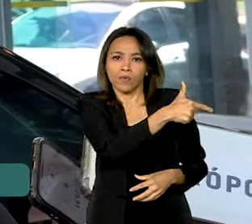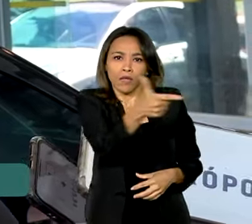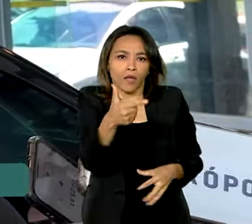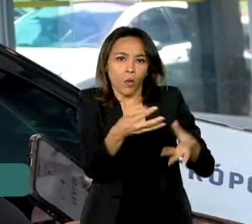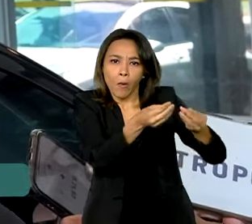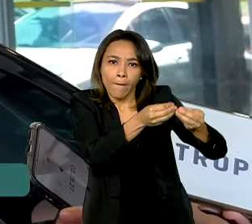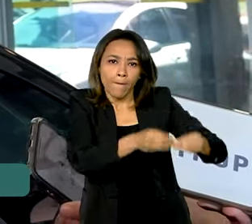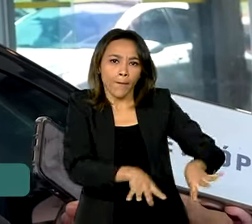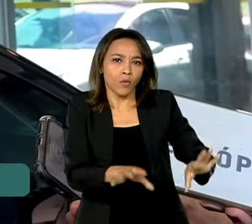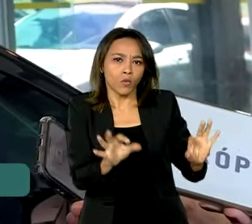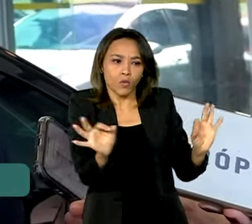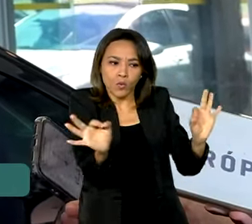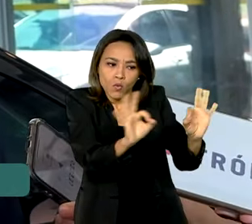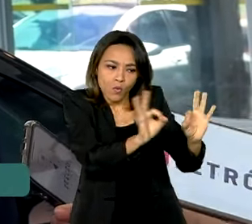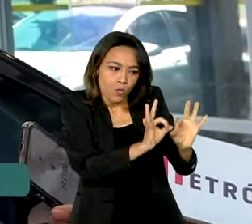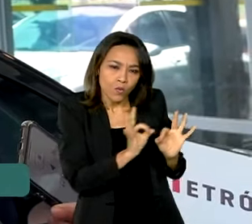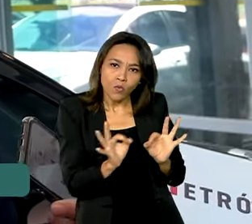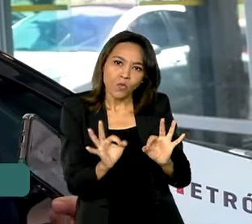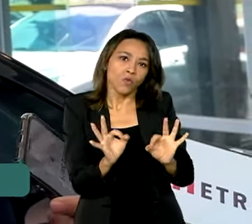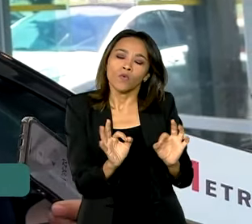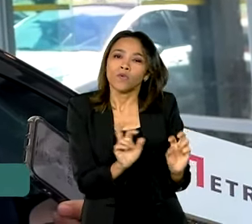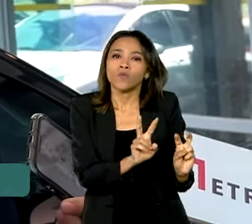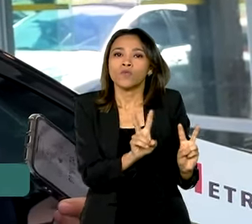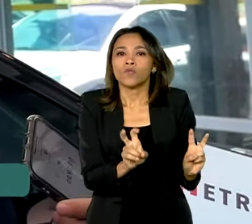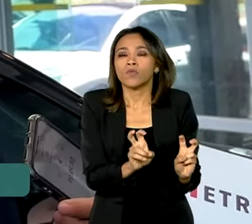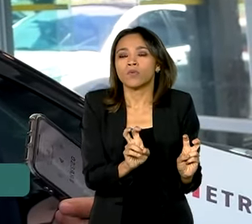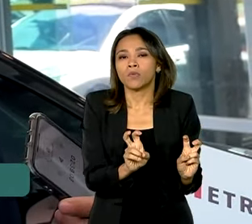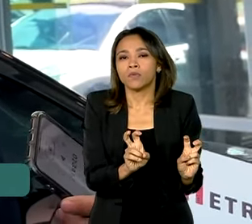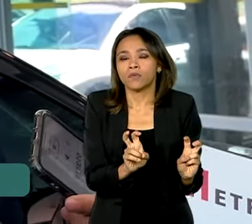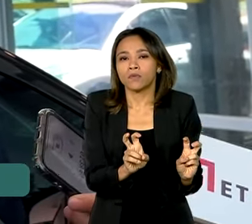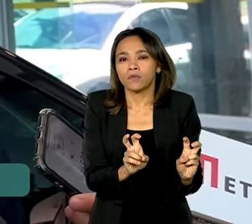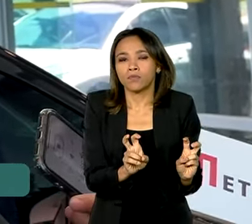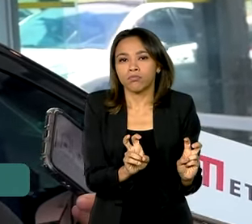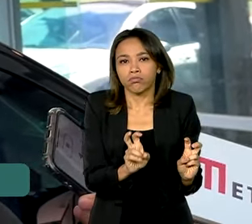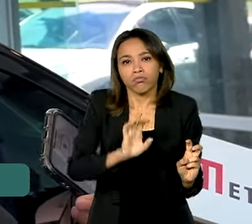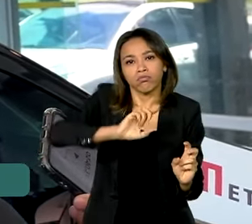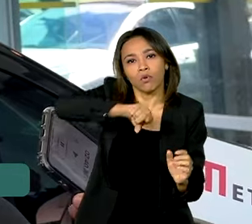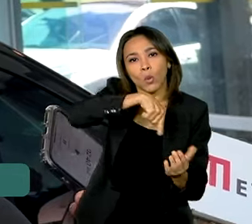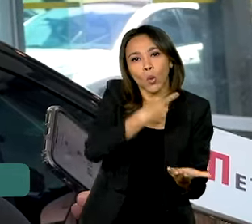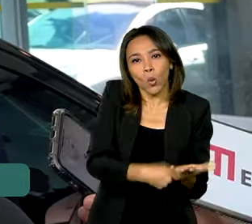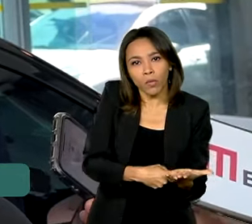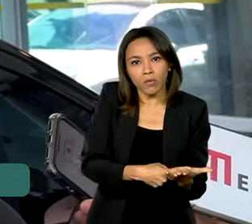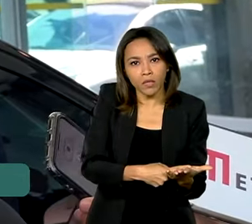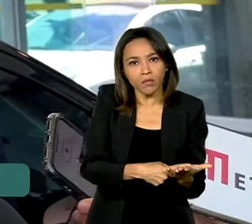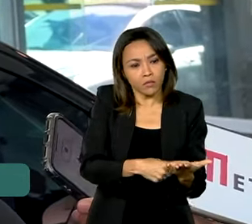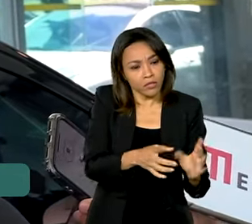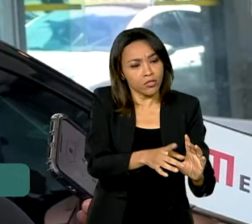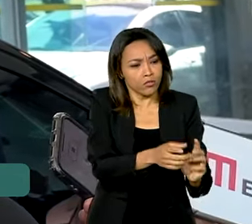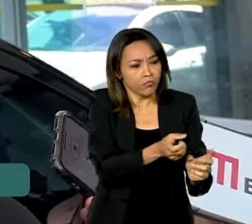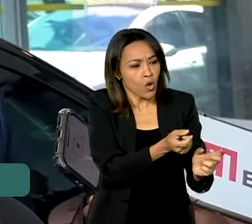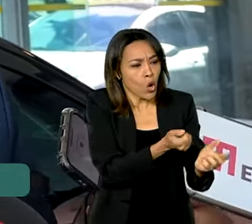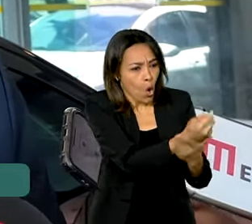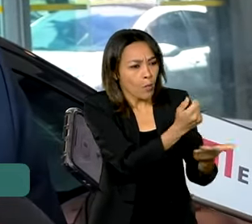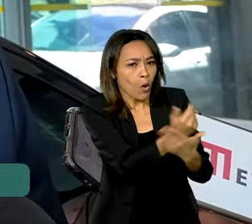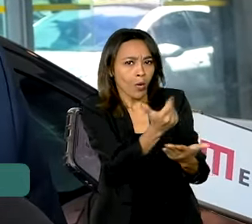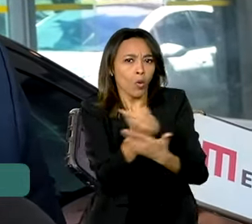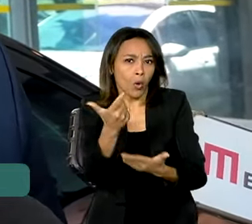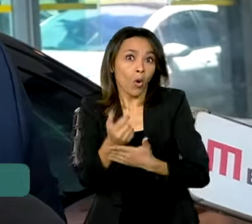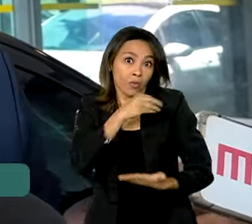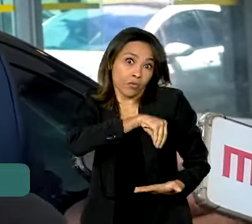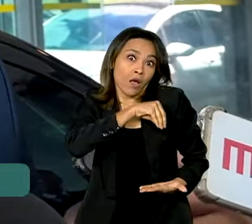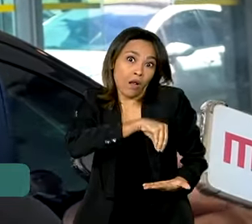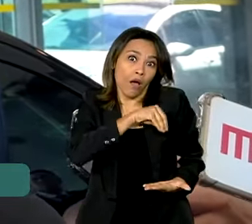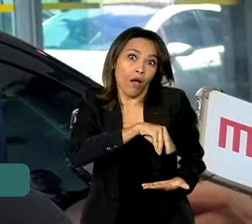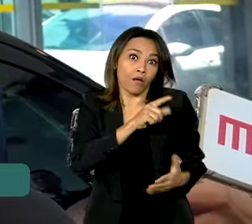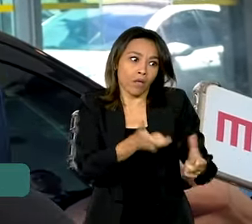nenhuma o compromisso com o poder de compra do salário. A massa salarial está